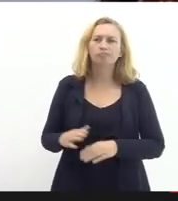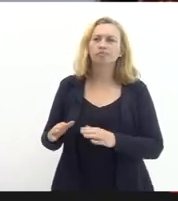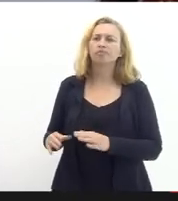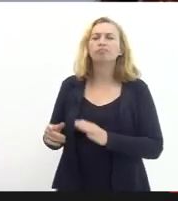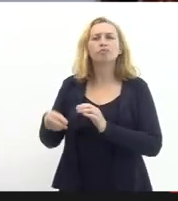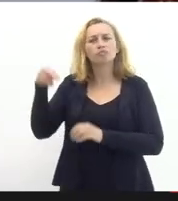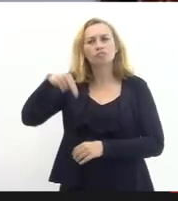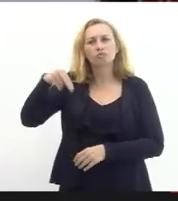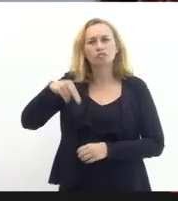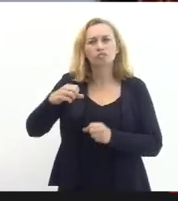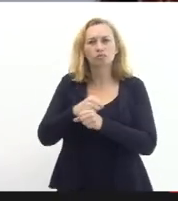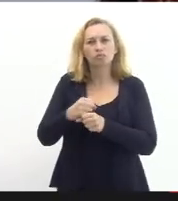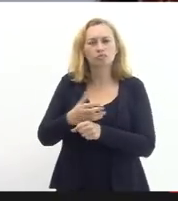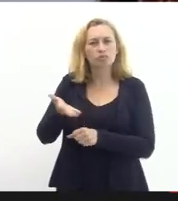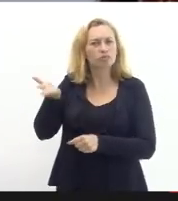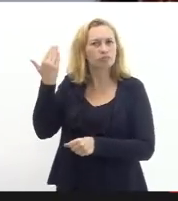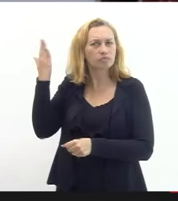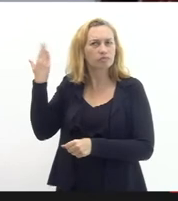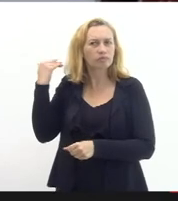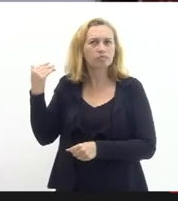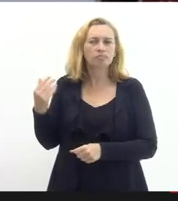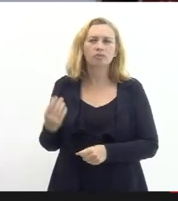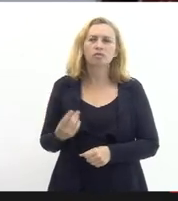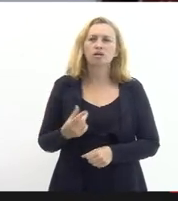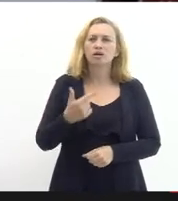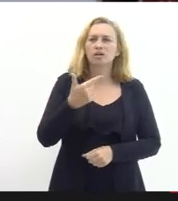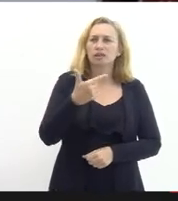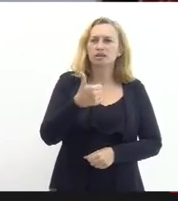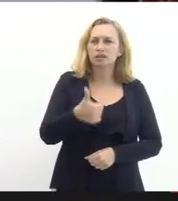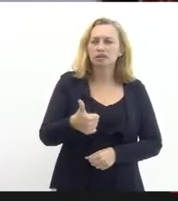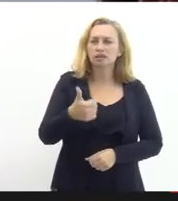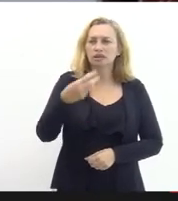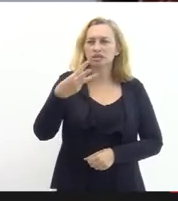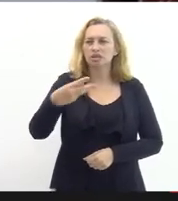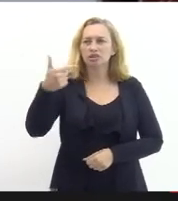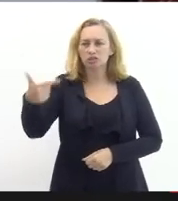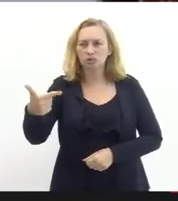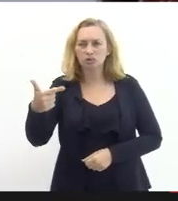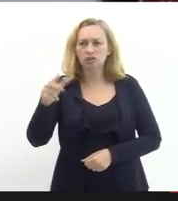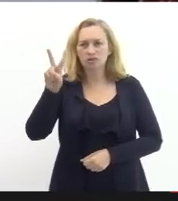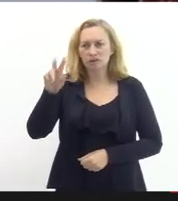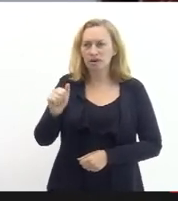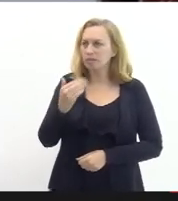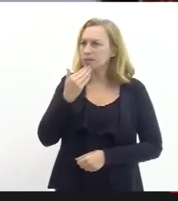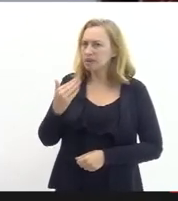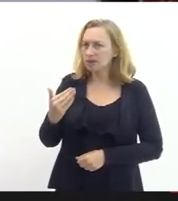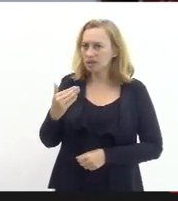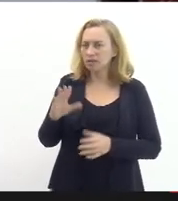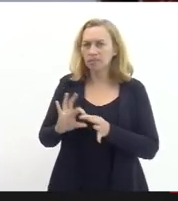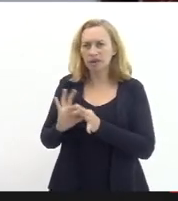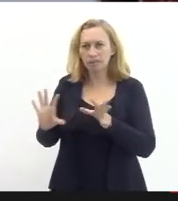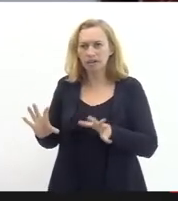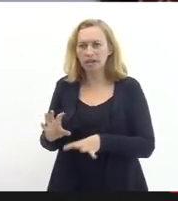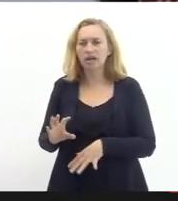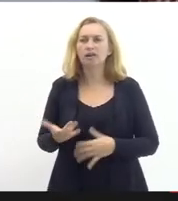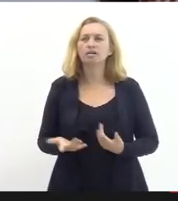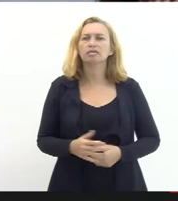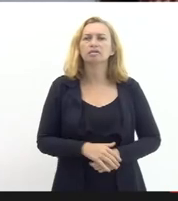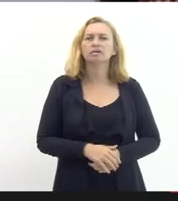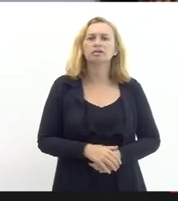ano passado com 132 vagas nós pedindo autorização para a convocação de 132 candidatos